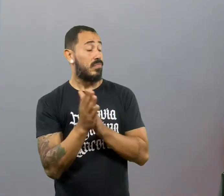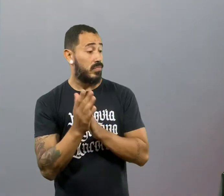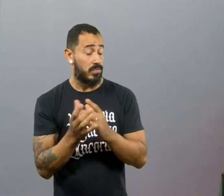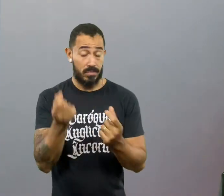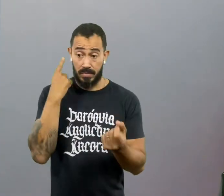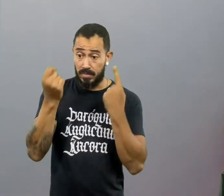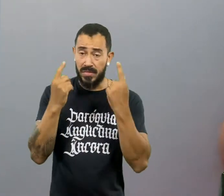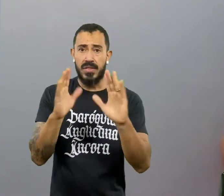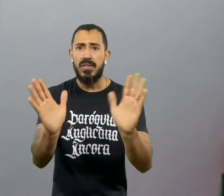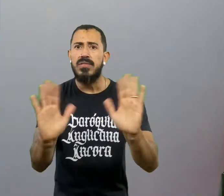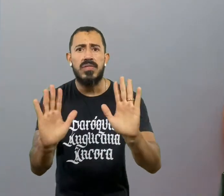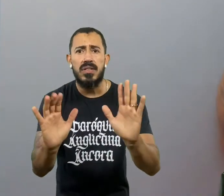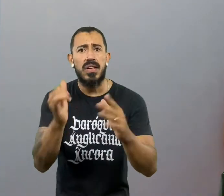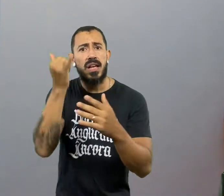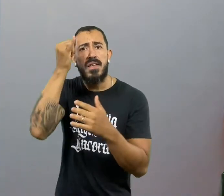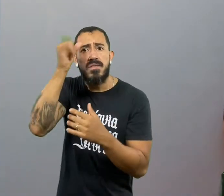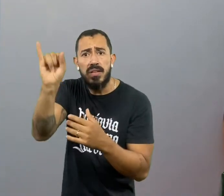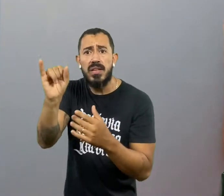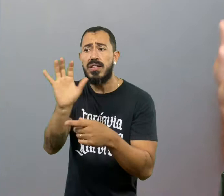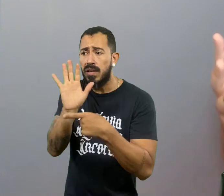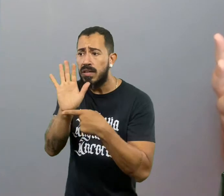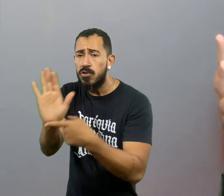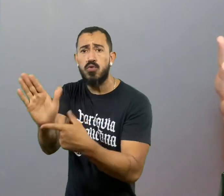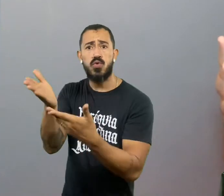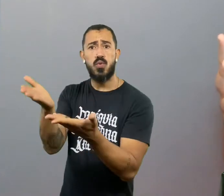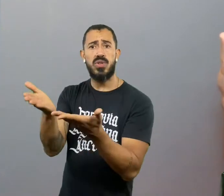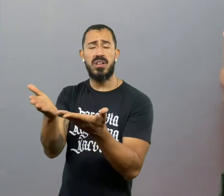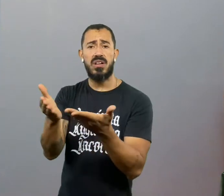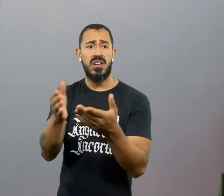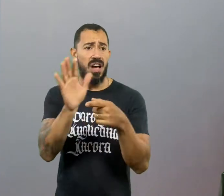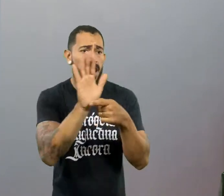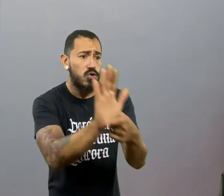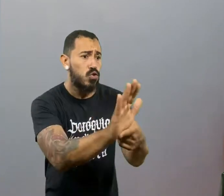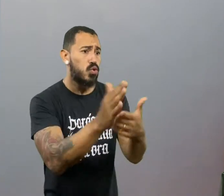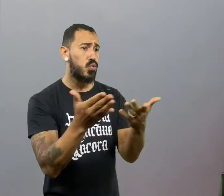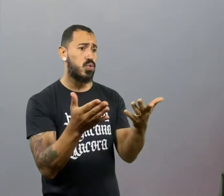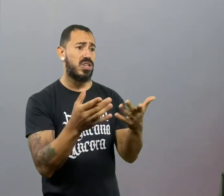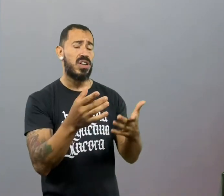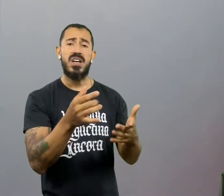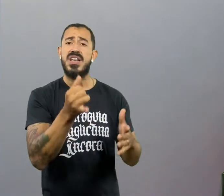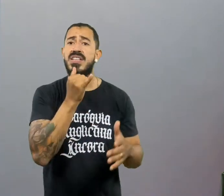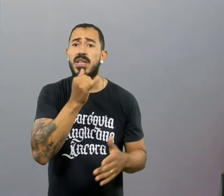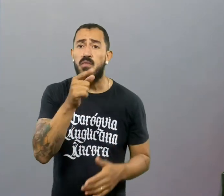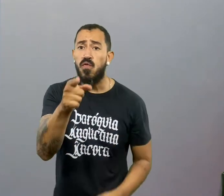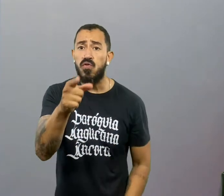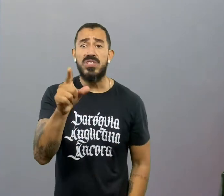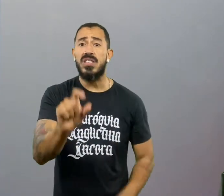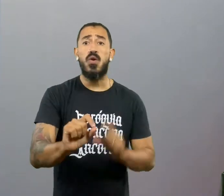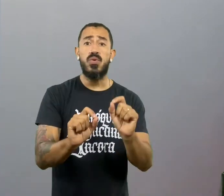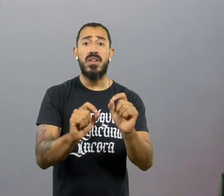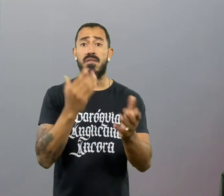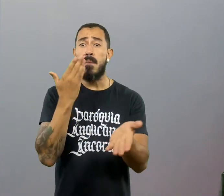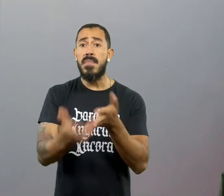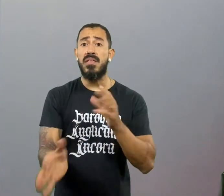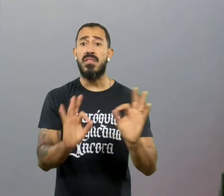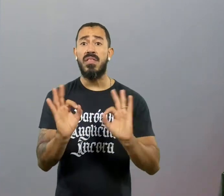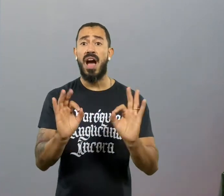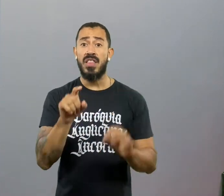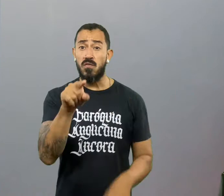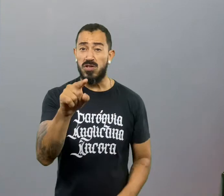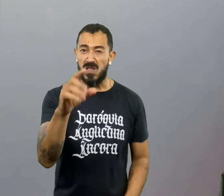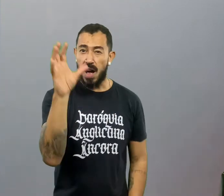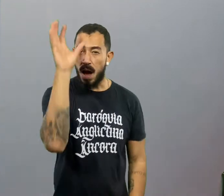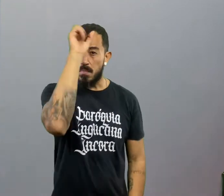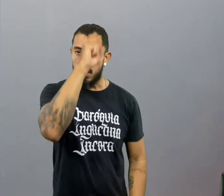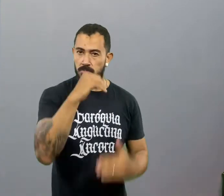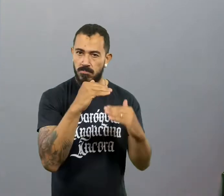caridoso, verdadeiro, de tentar decifrar o que essa pessoa diz. Você não vai aprender nada. Tu vai crescer com isso. E essa pessoa vai